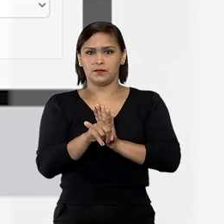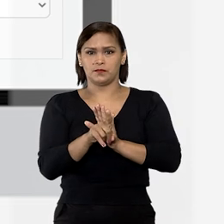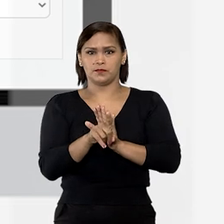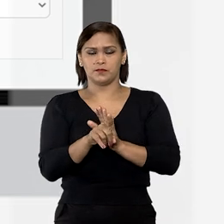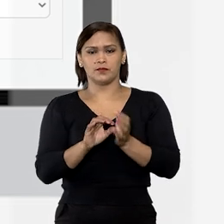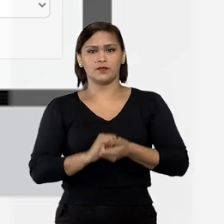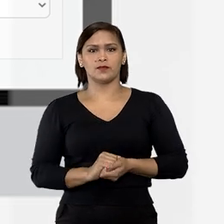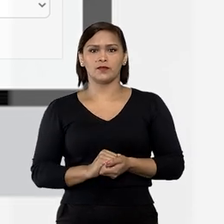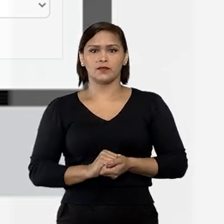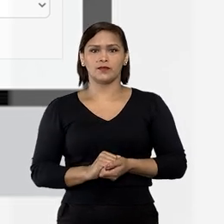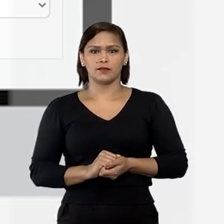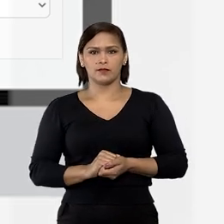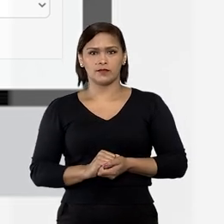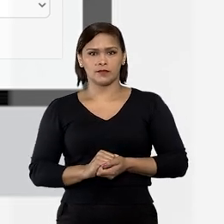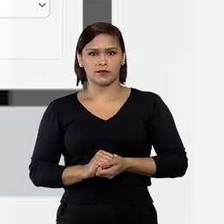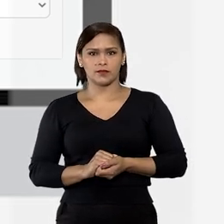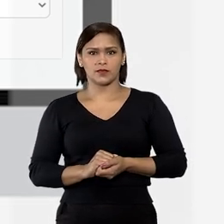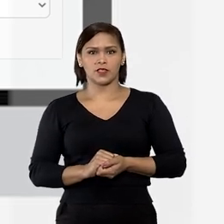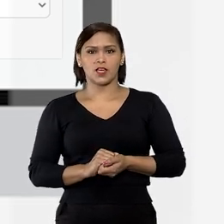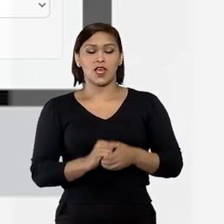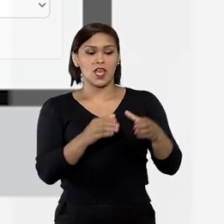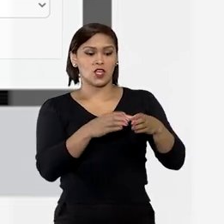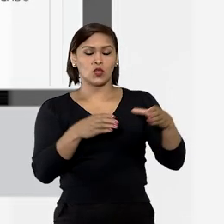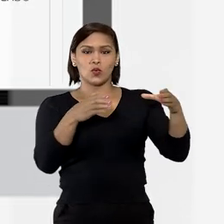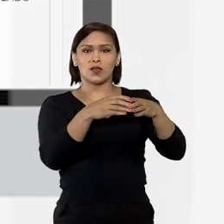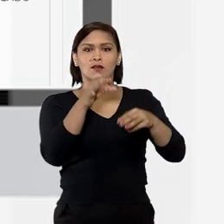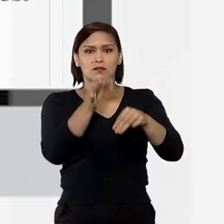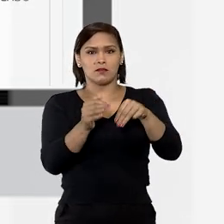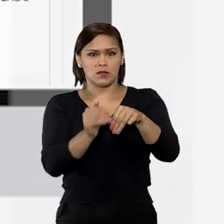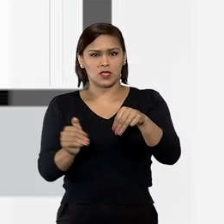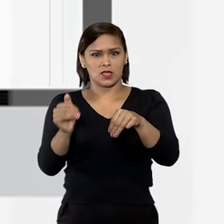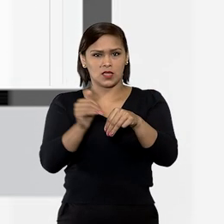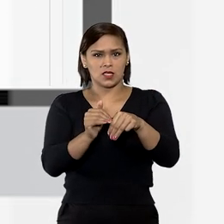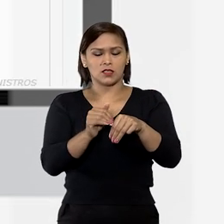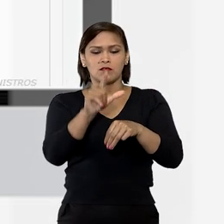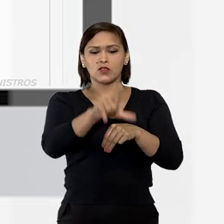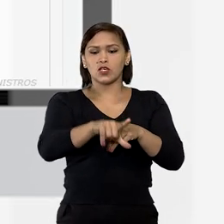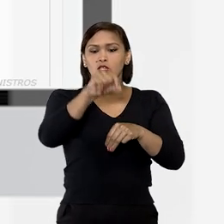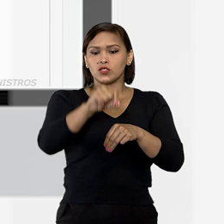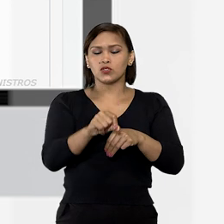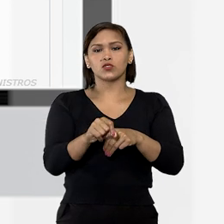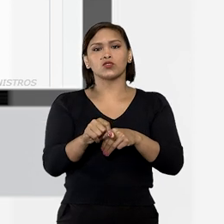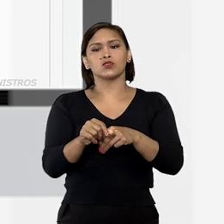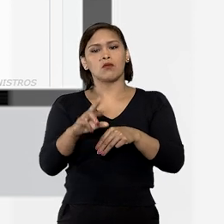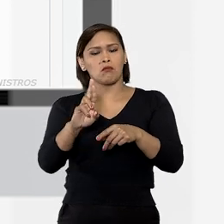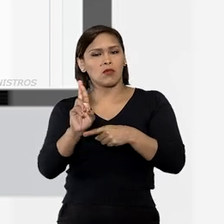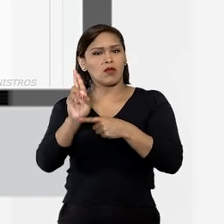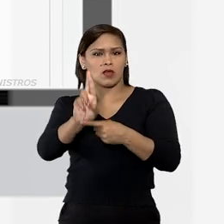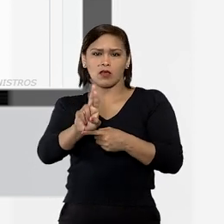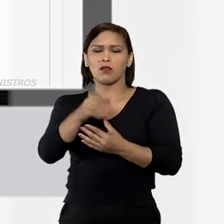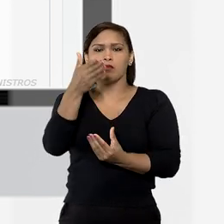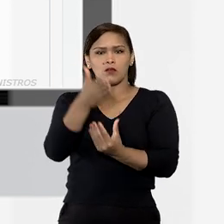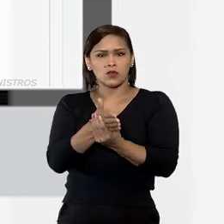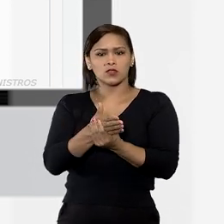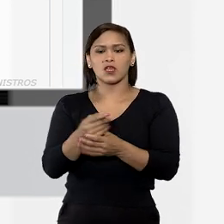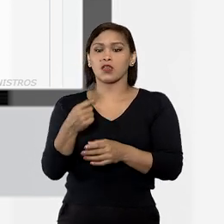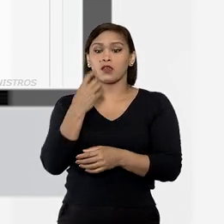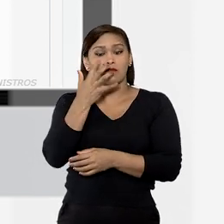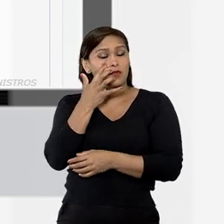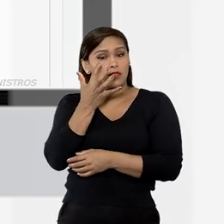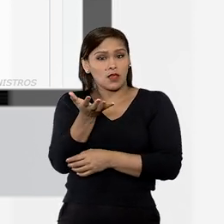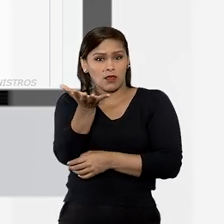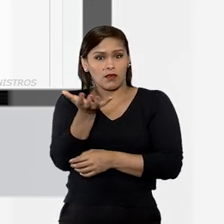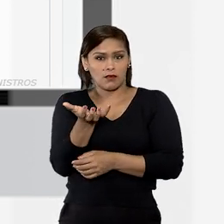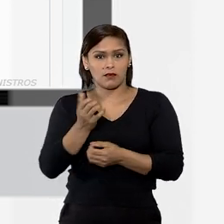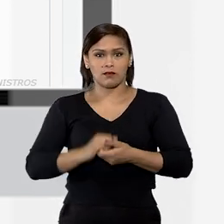No campo Ministro, você seleciona um ou mais relatores de processo do seu interesse. A busca